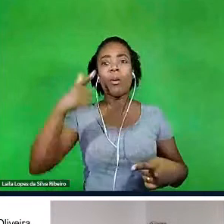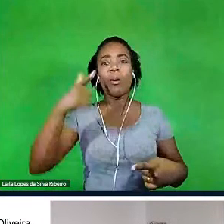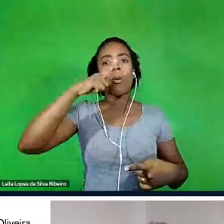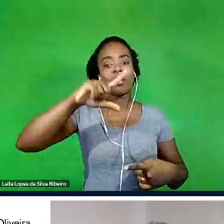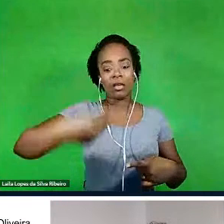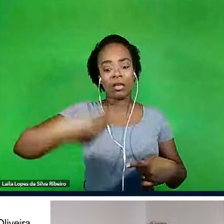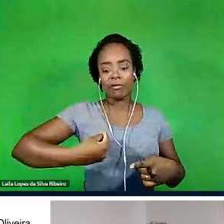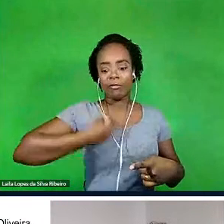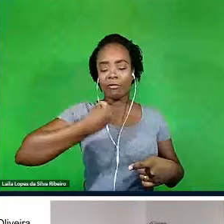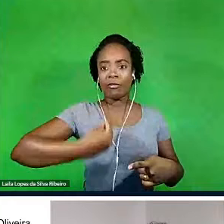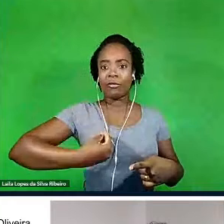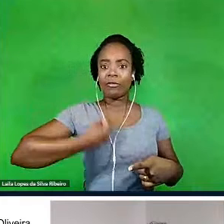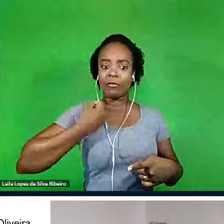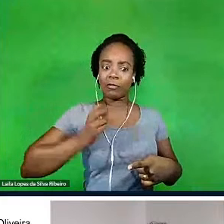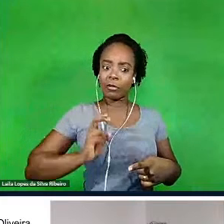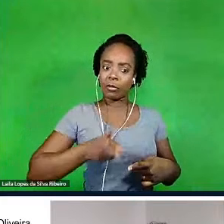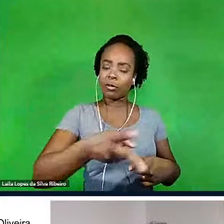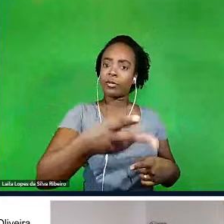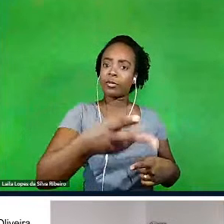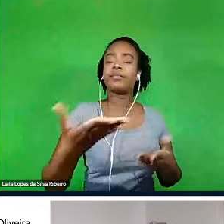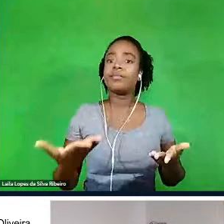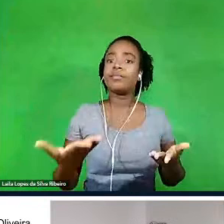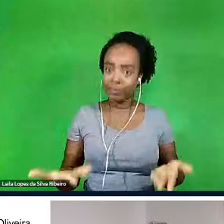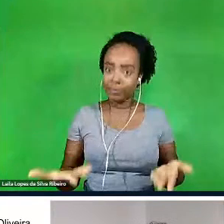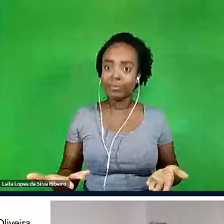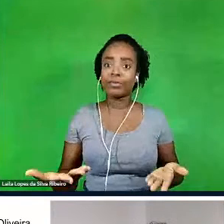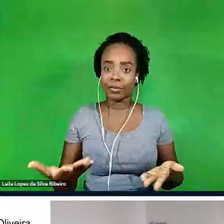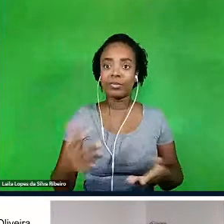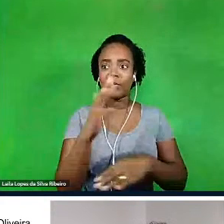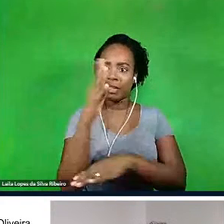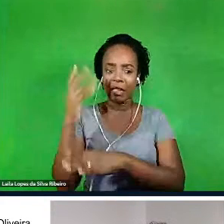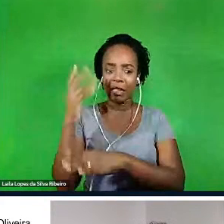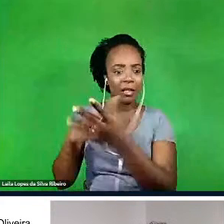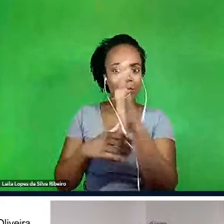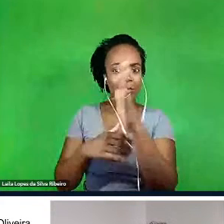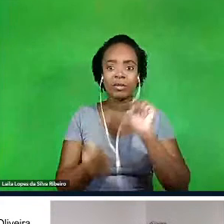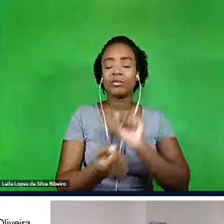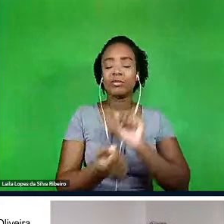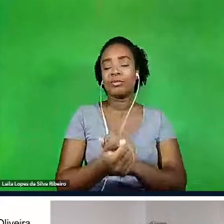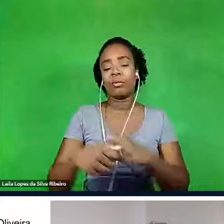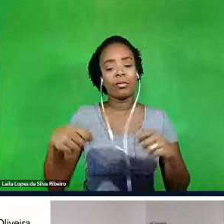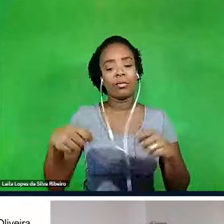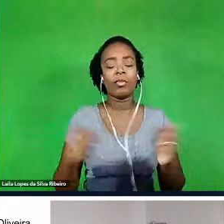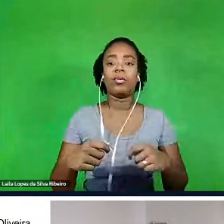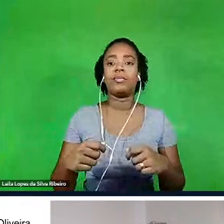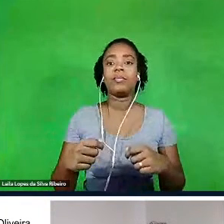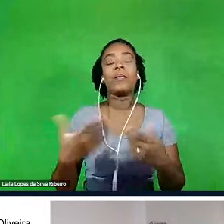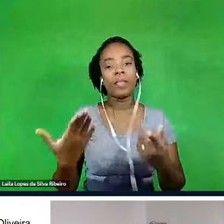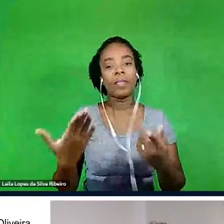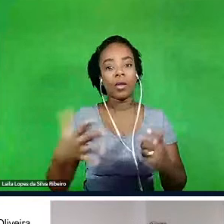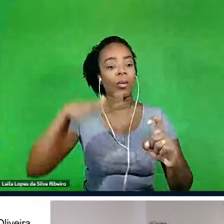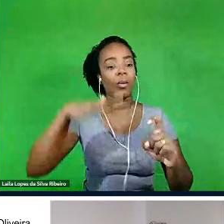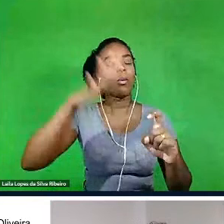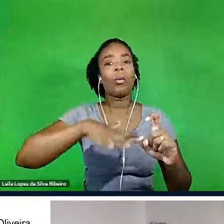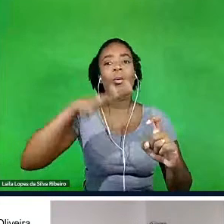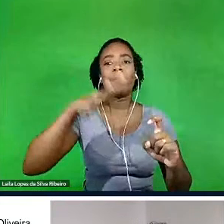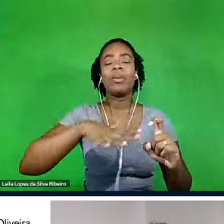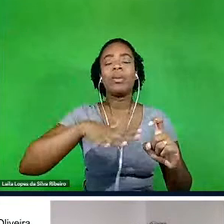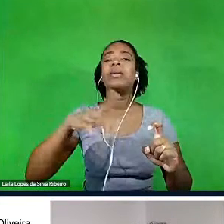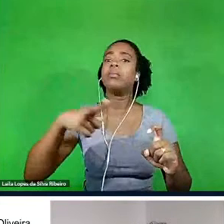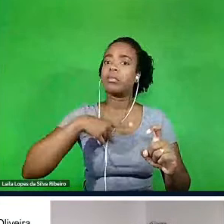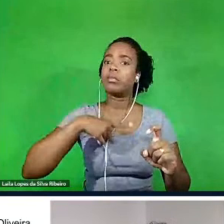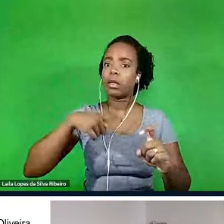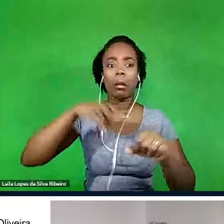de sobreviver diante da natureza. Então, Prometeu, ele tem essa traição no sentido